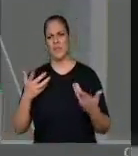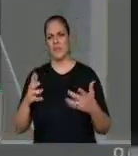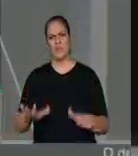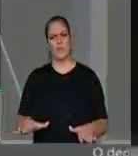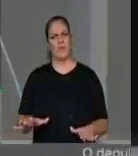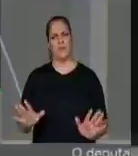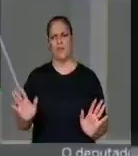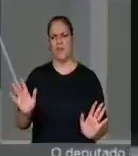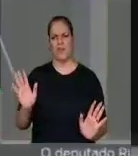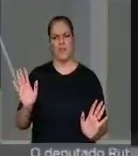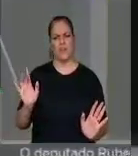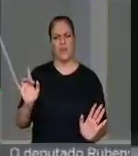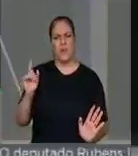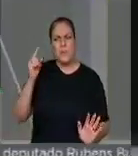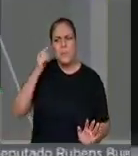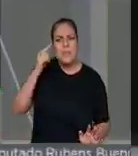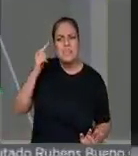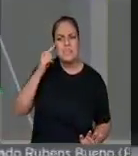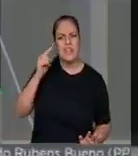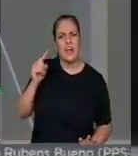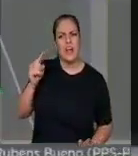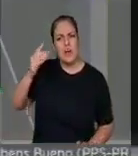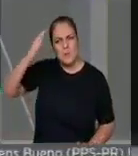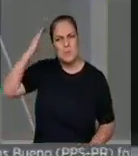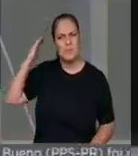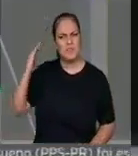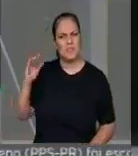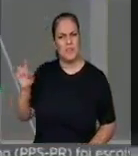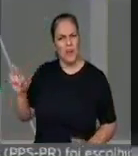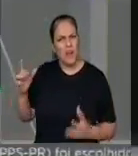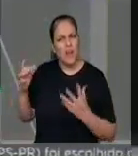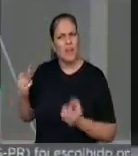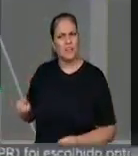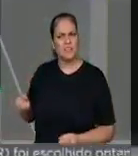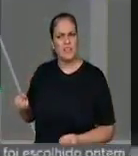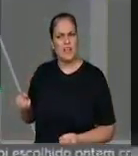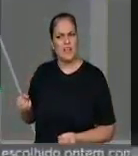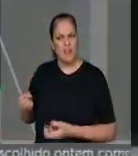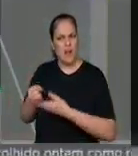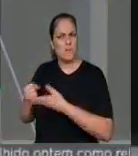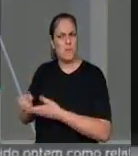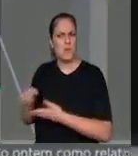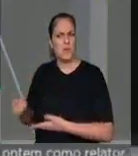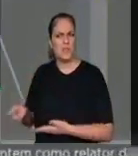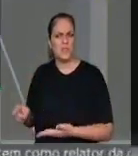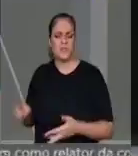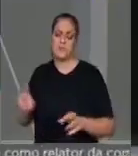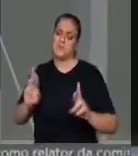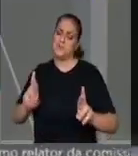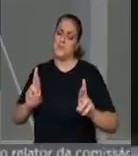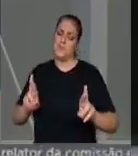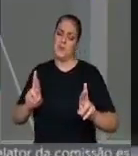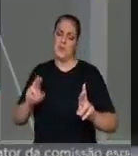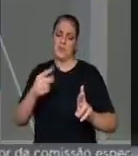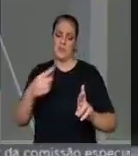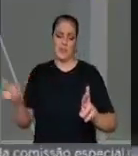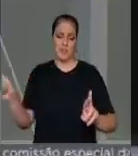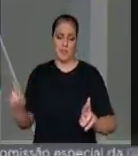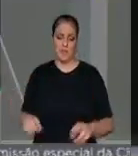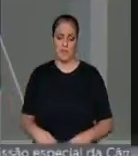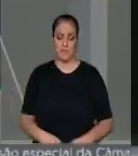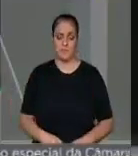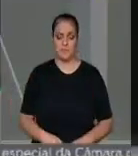Michel Temer esteja alinhado com esse posicionamento do Ministério das Relações Exteriores. Espero que o presidente da República